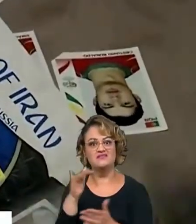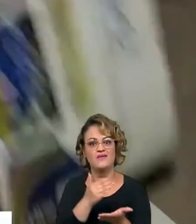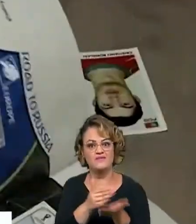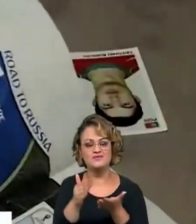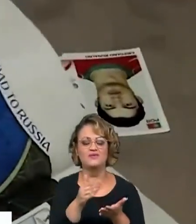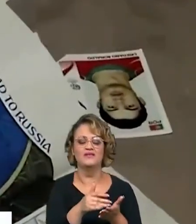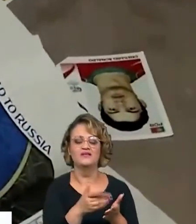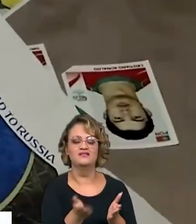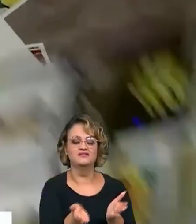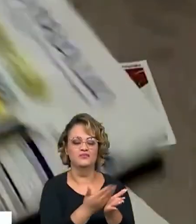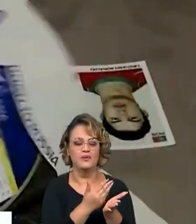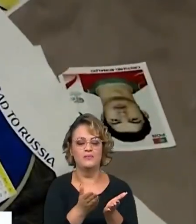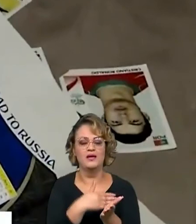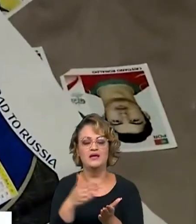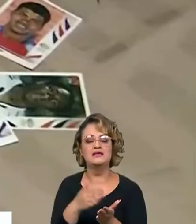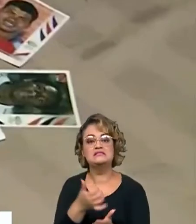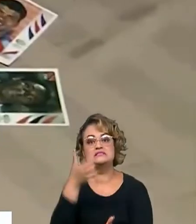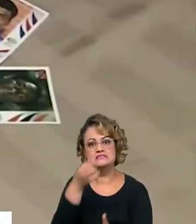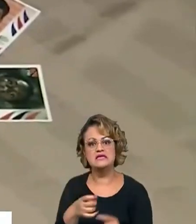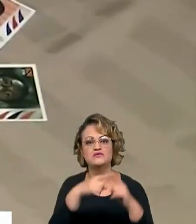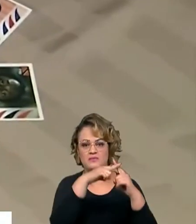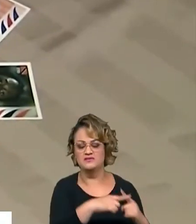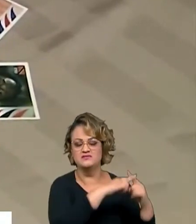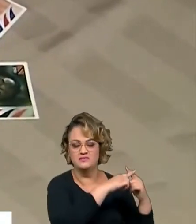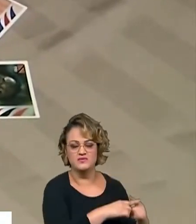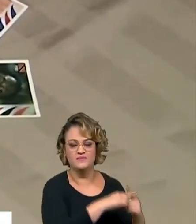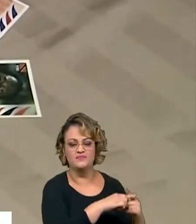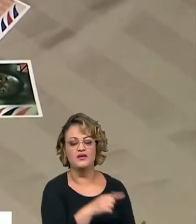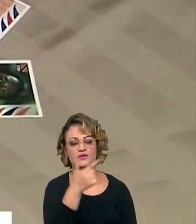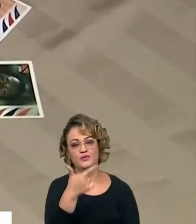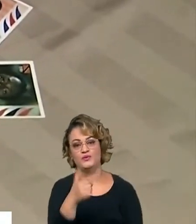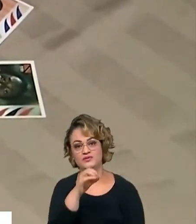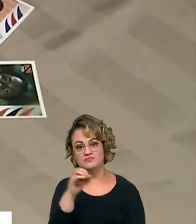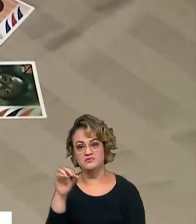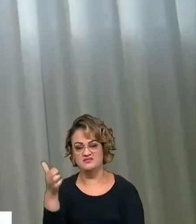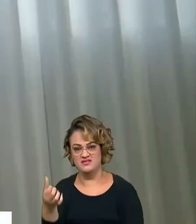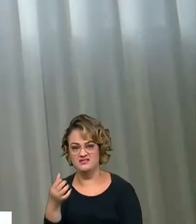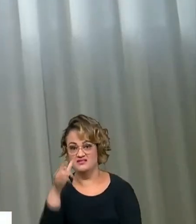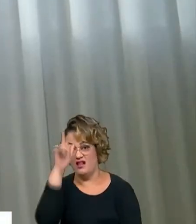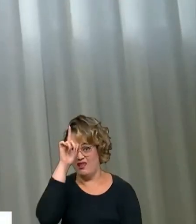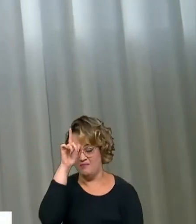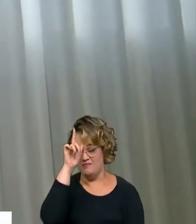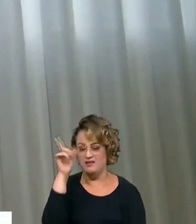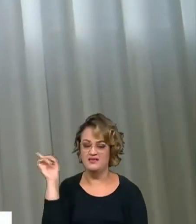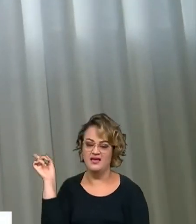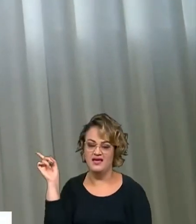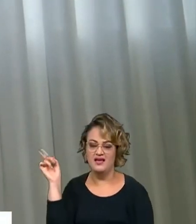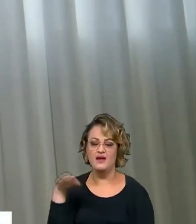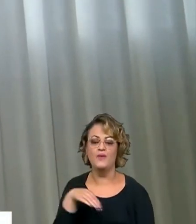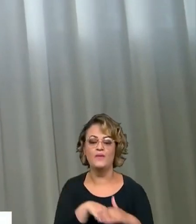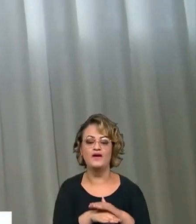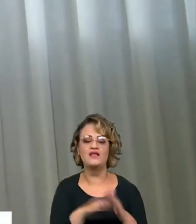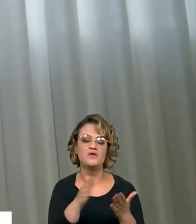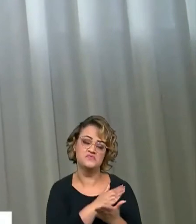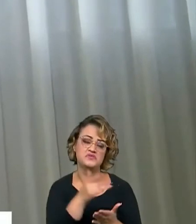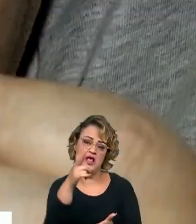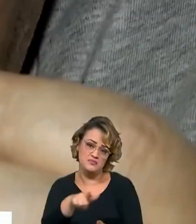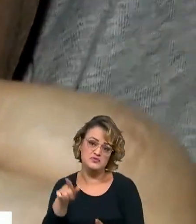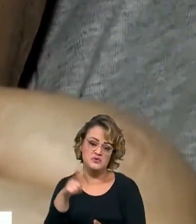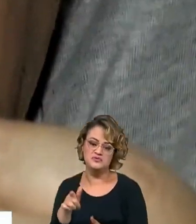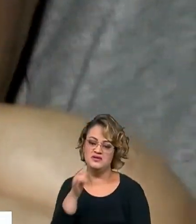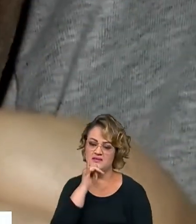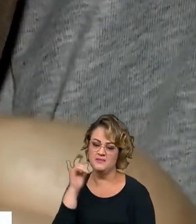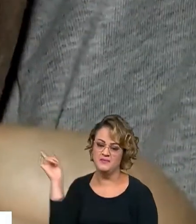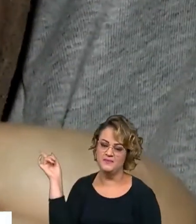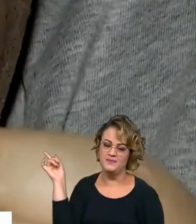cá já foram seis competições. Do torneio de 2006 na Alemanha, o escritor guarda figurinhas repetidas, como